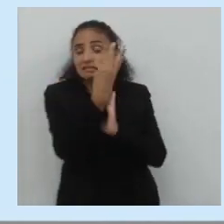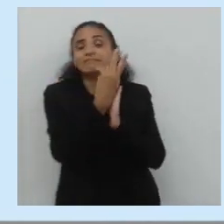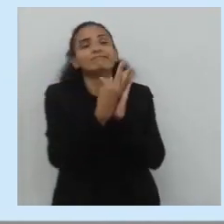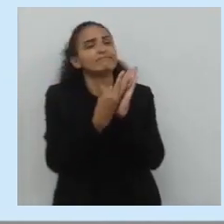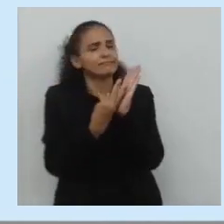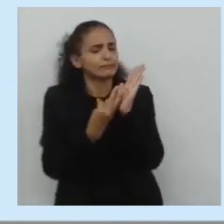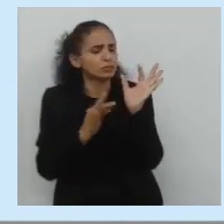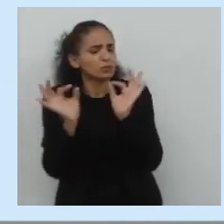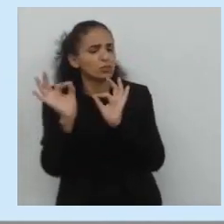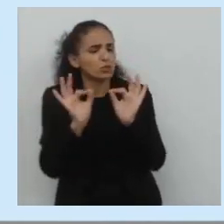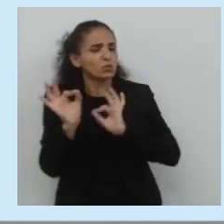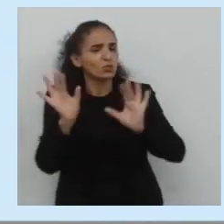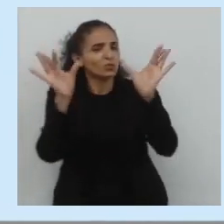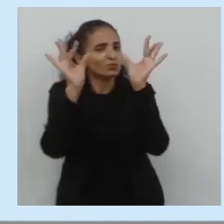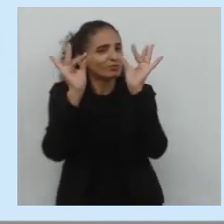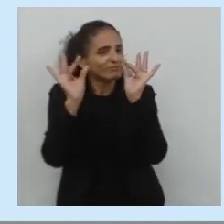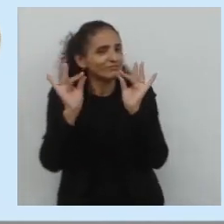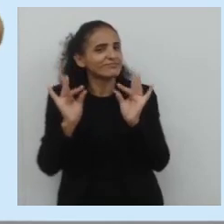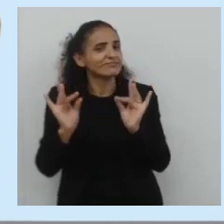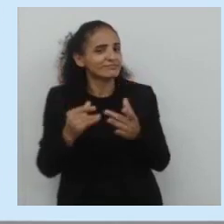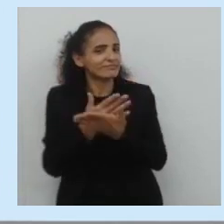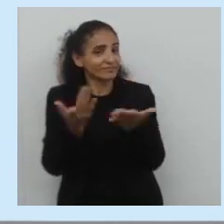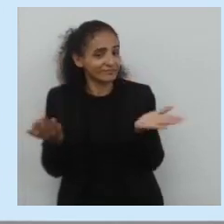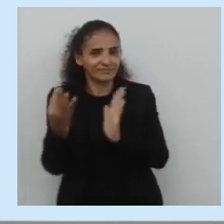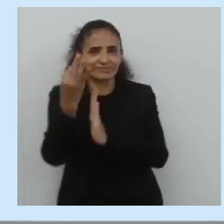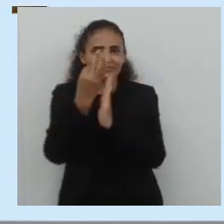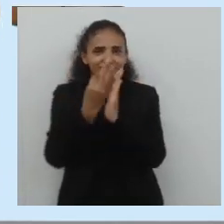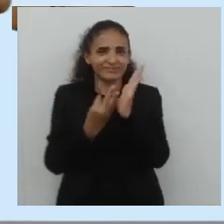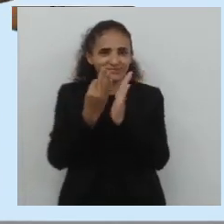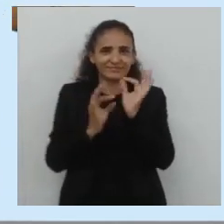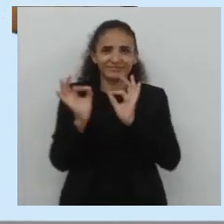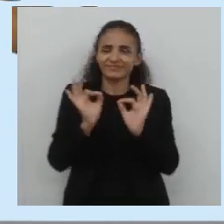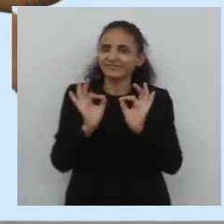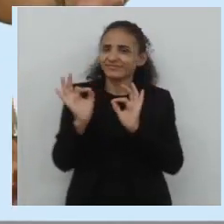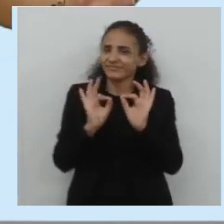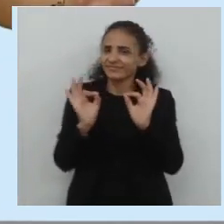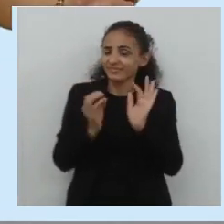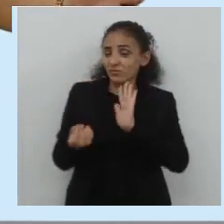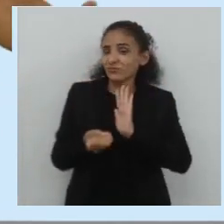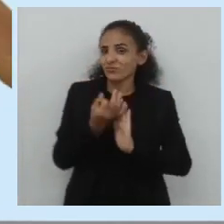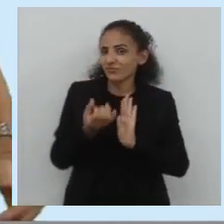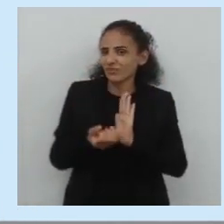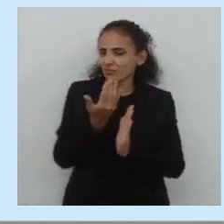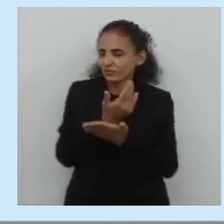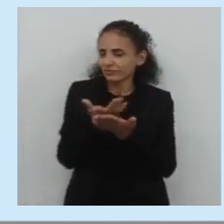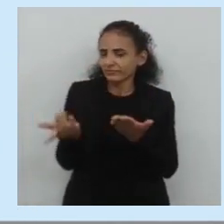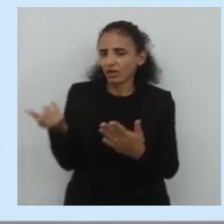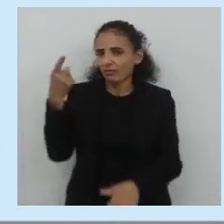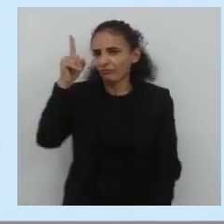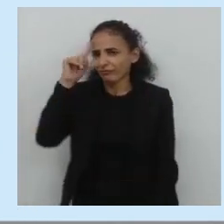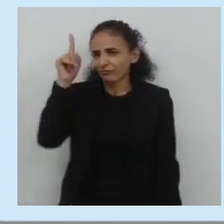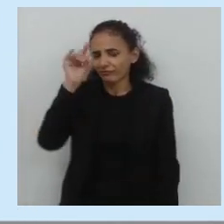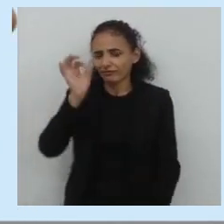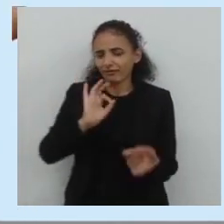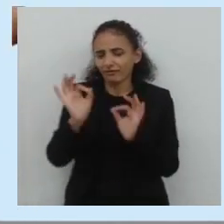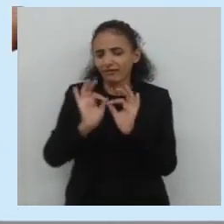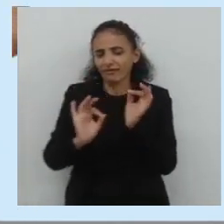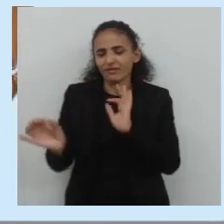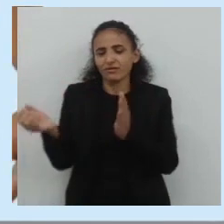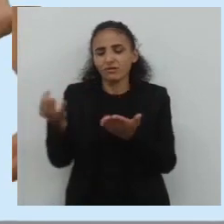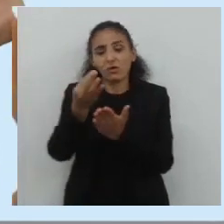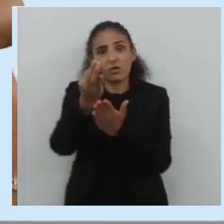seu texto, certo? Organizar esse texto para que seu texto seja editado no seu dia a dia,